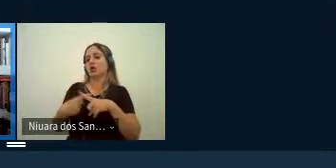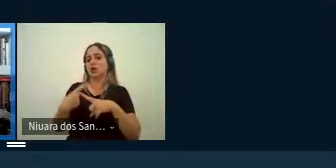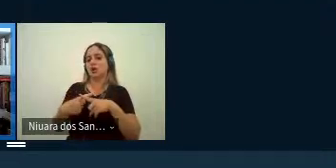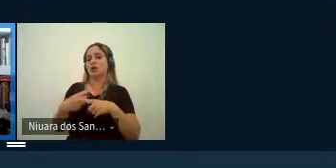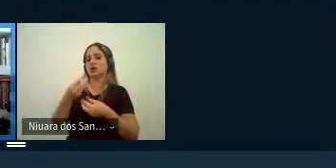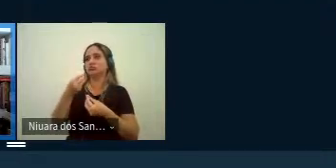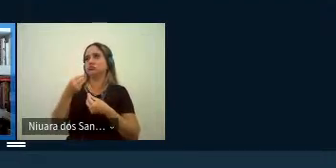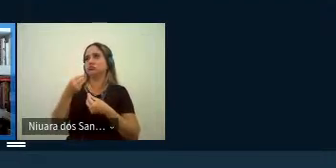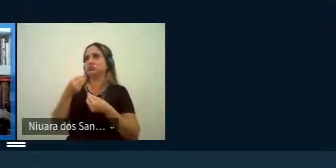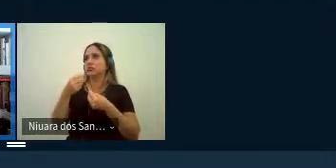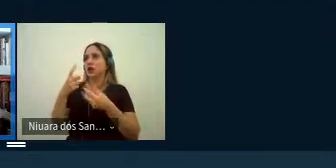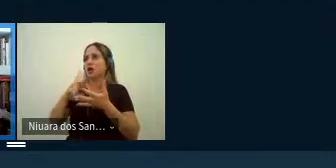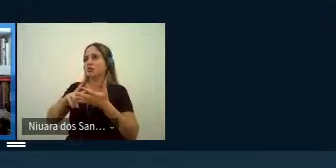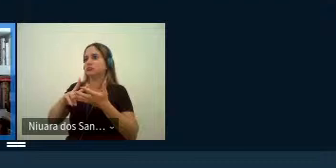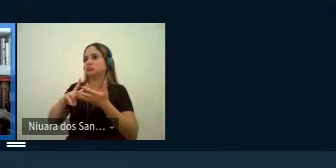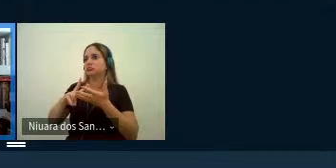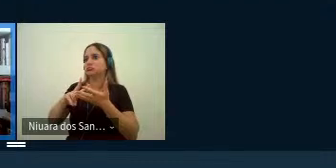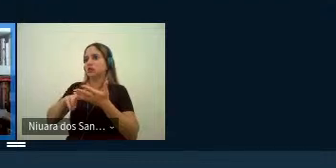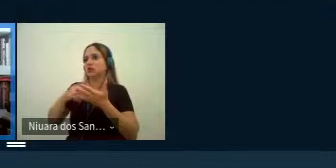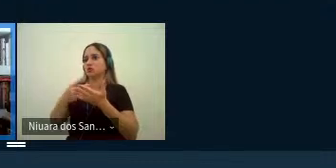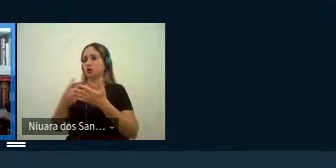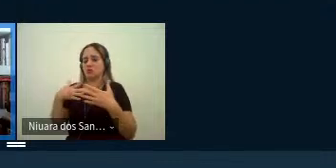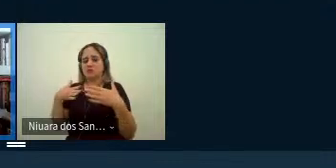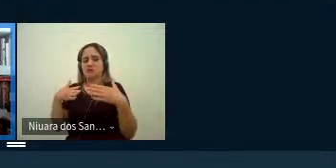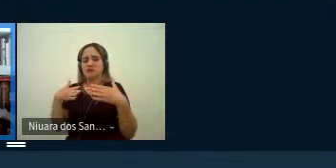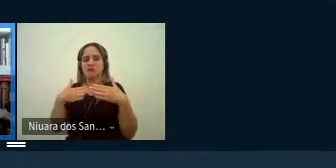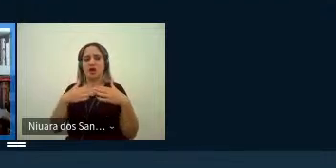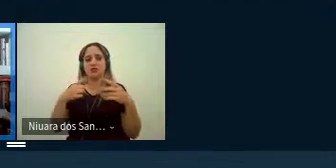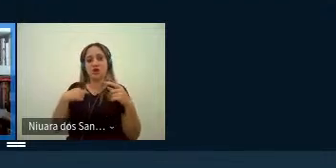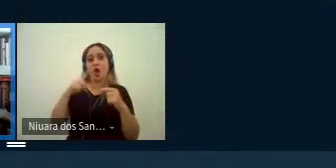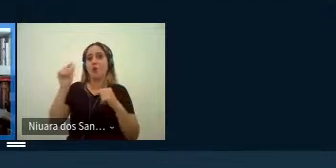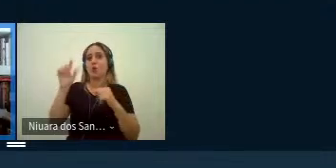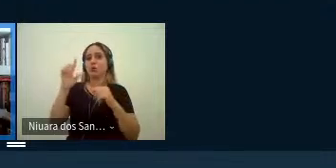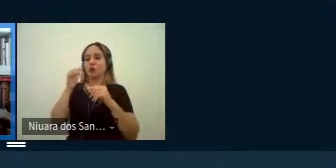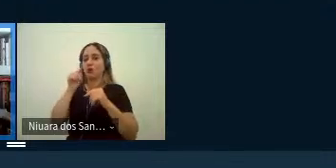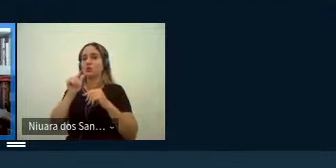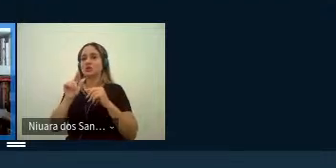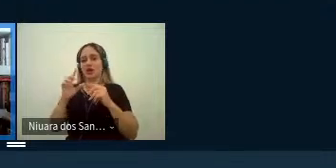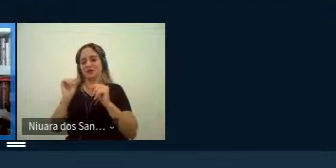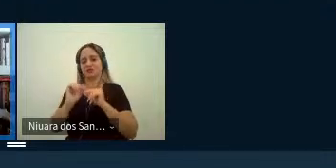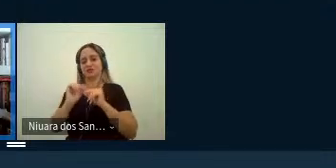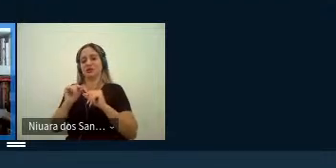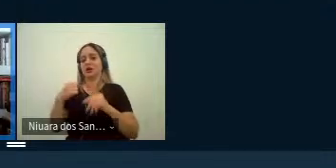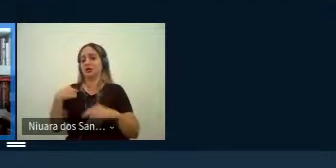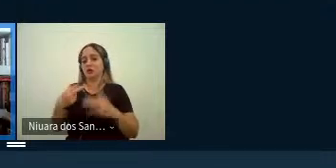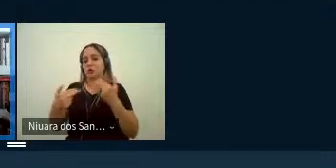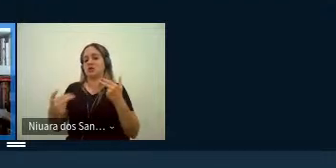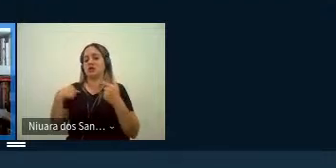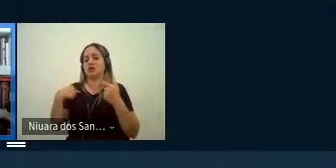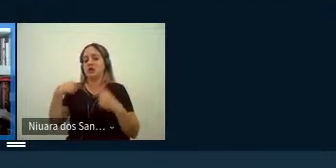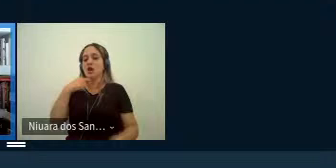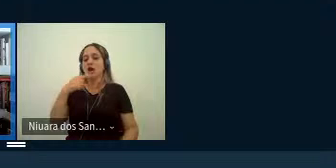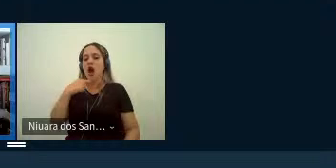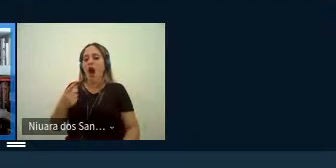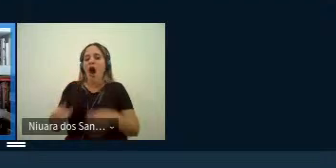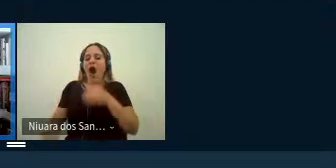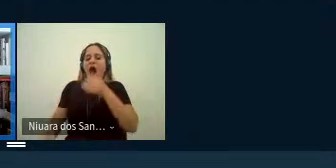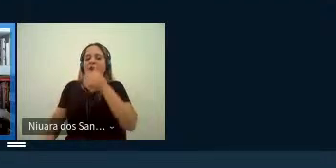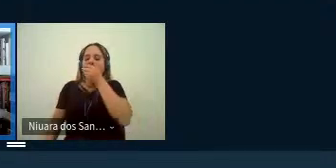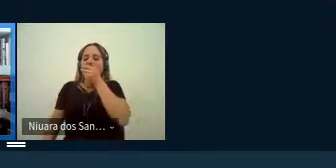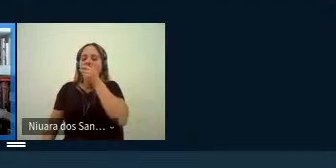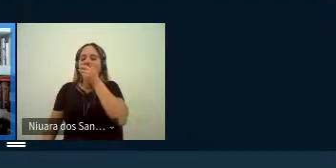tradução em determinado país por que que outras se fecham enfim são outros fatores que não o